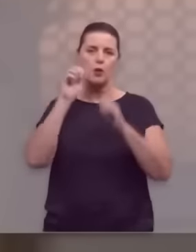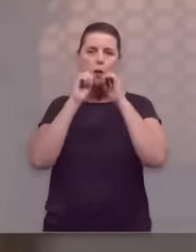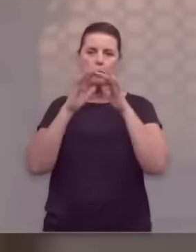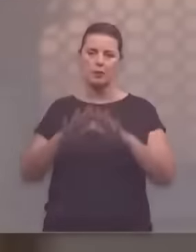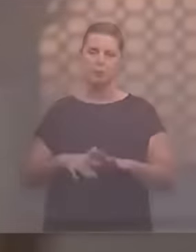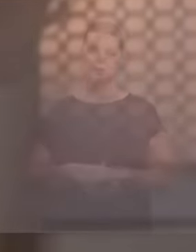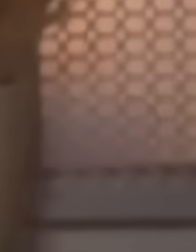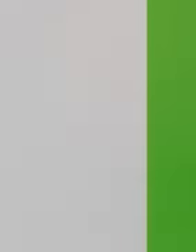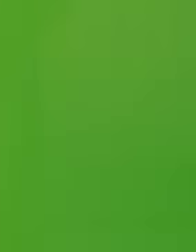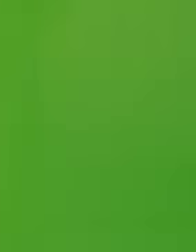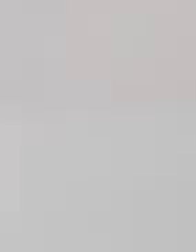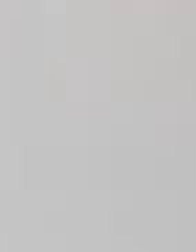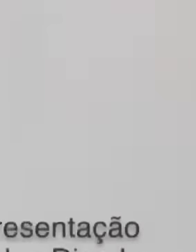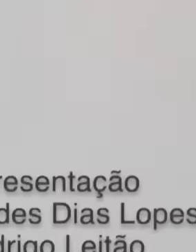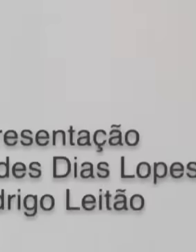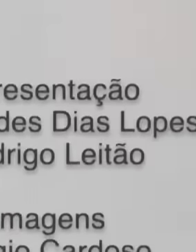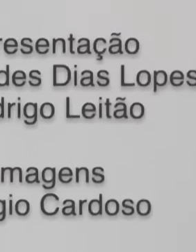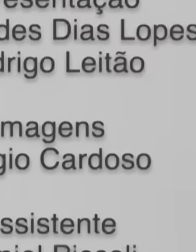te abençoe.